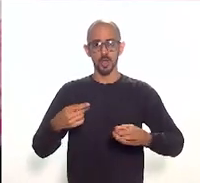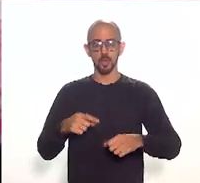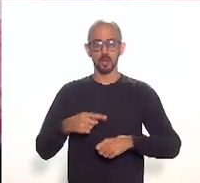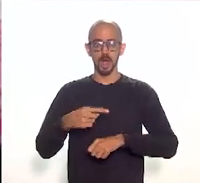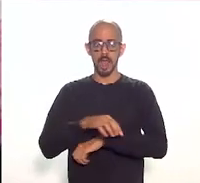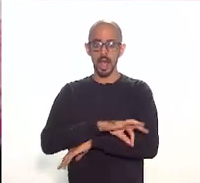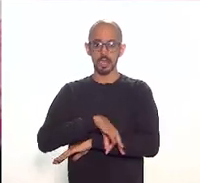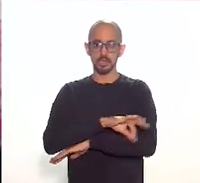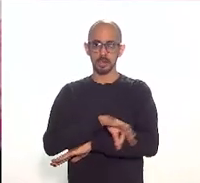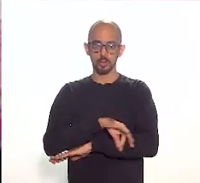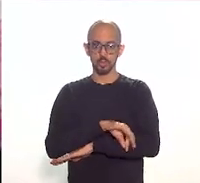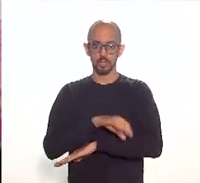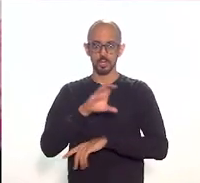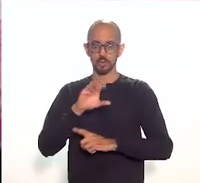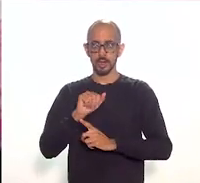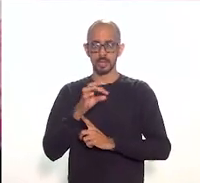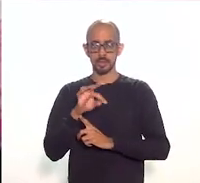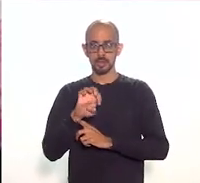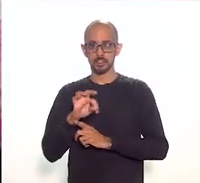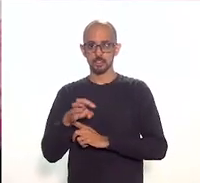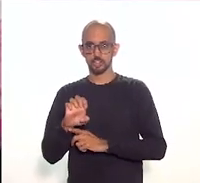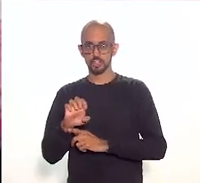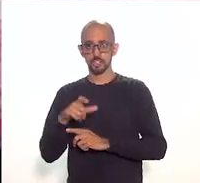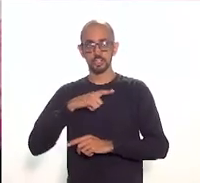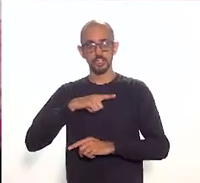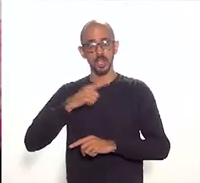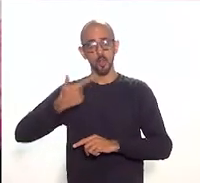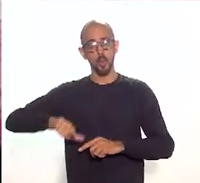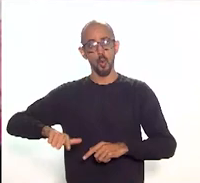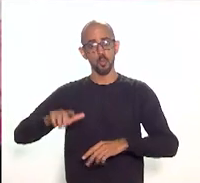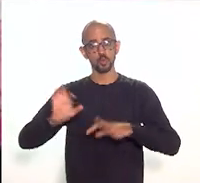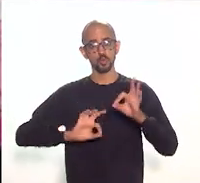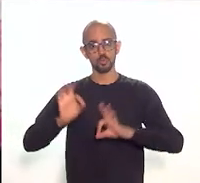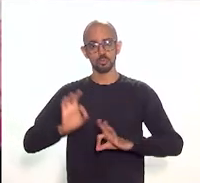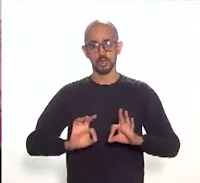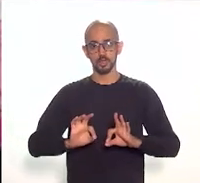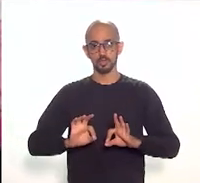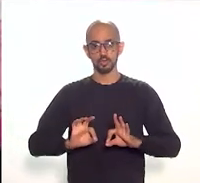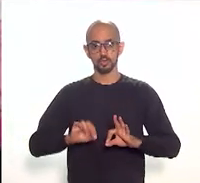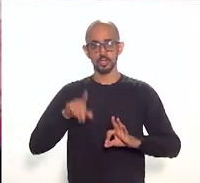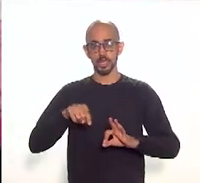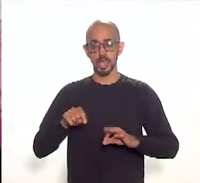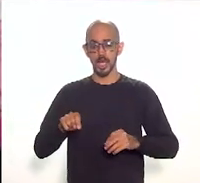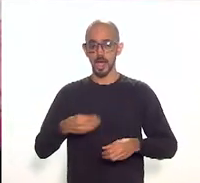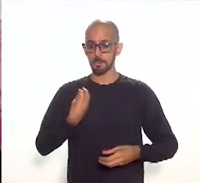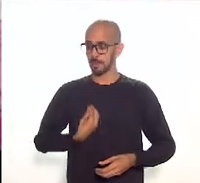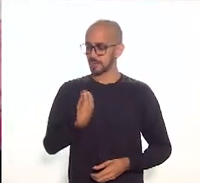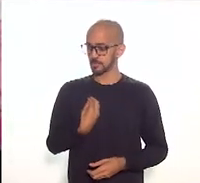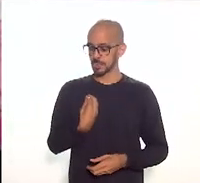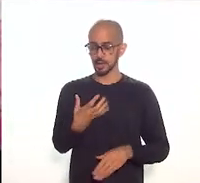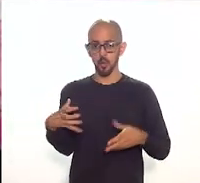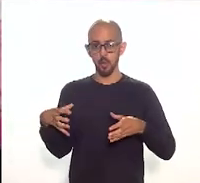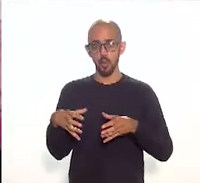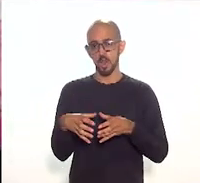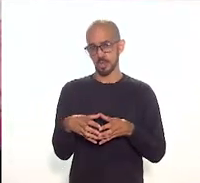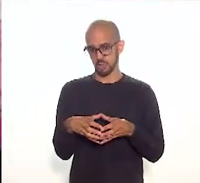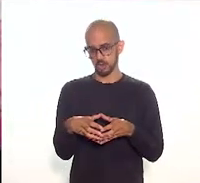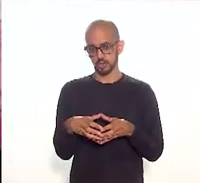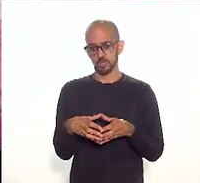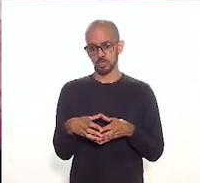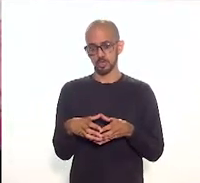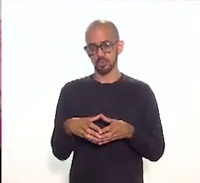entre os quais se inclui a ampliação da participação coletiva, criação de ações solidárias e planejamento de ações